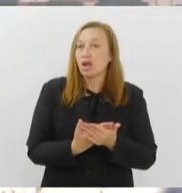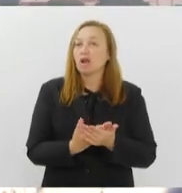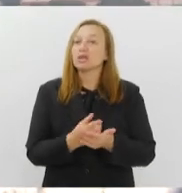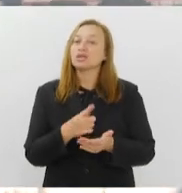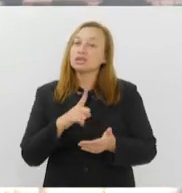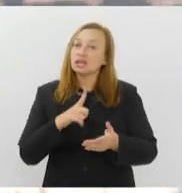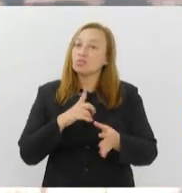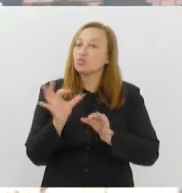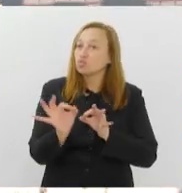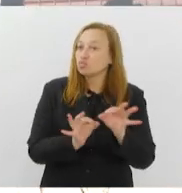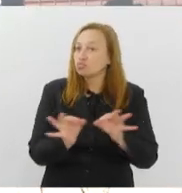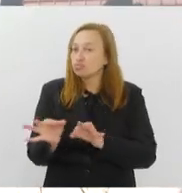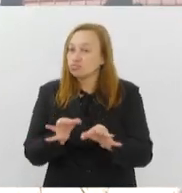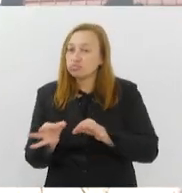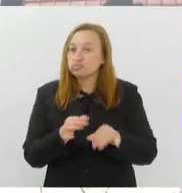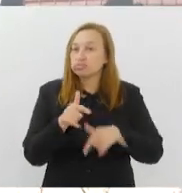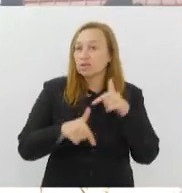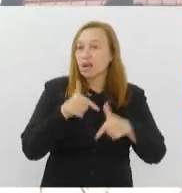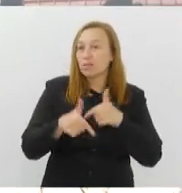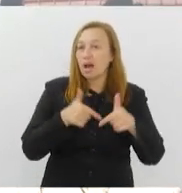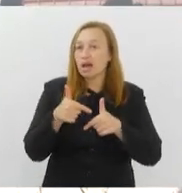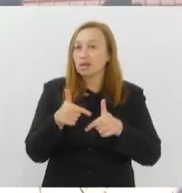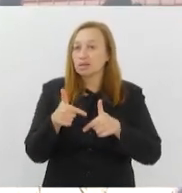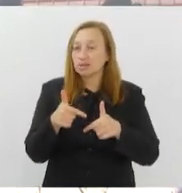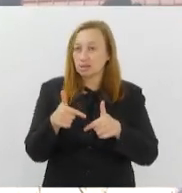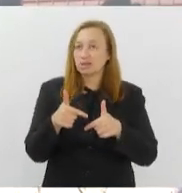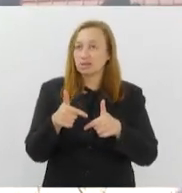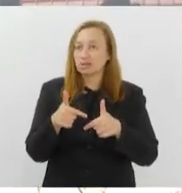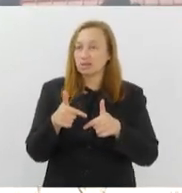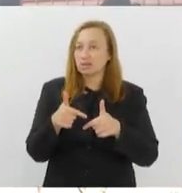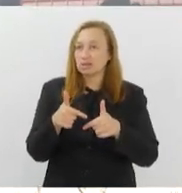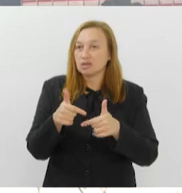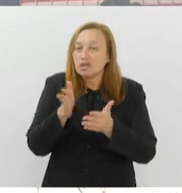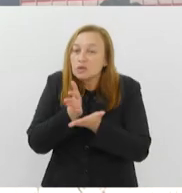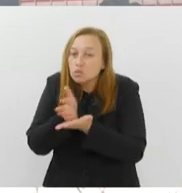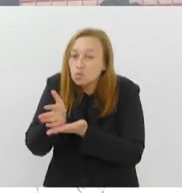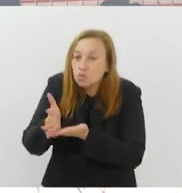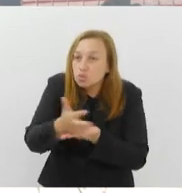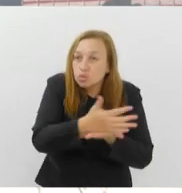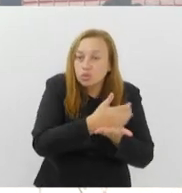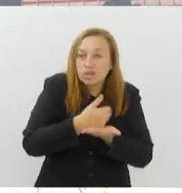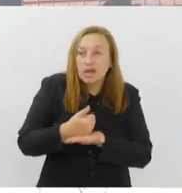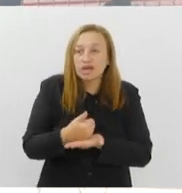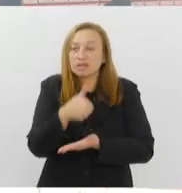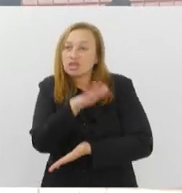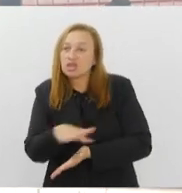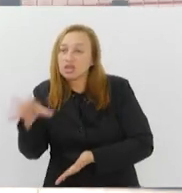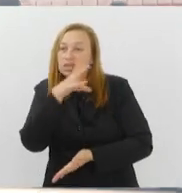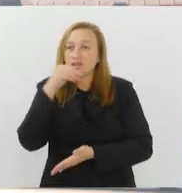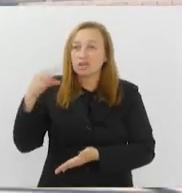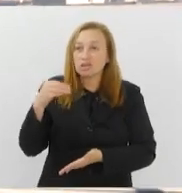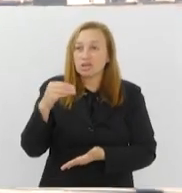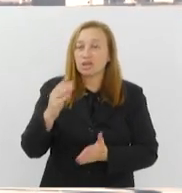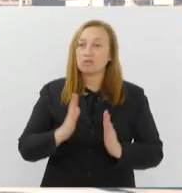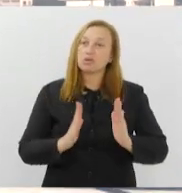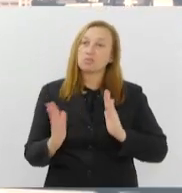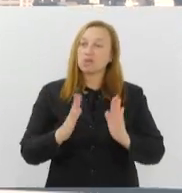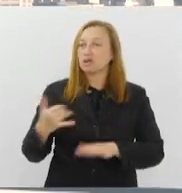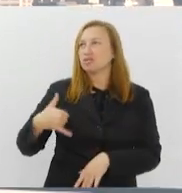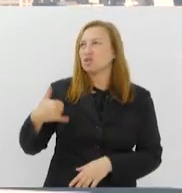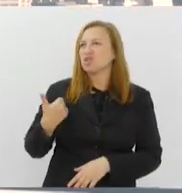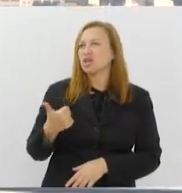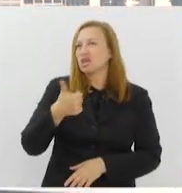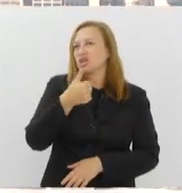trabalho de campo, com uma equipe que faz a busca ativa dessas crianças e adolescentes. A gente fala de uma faixa etária de